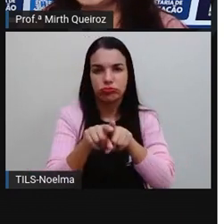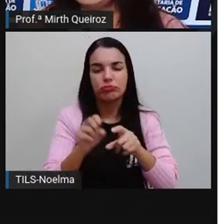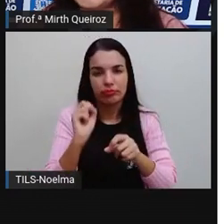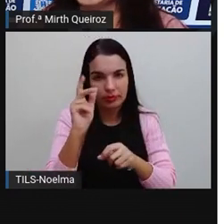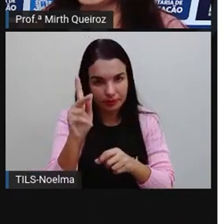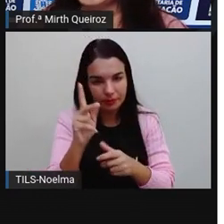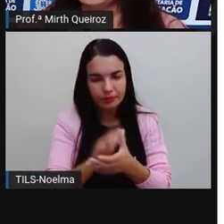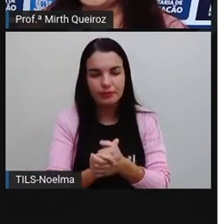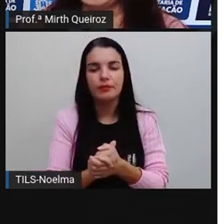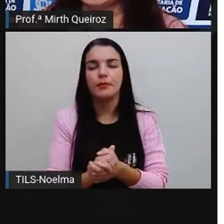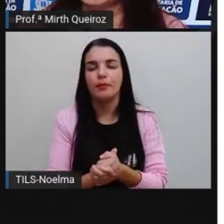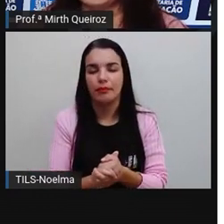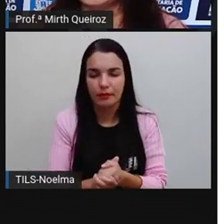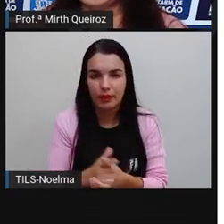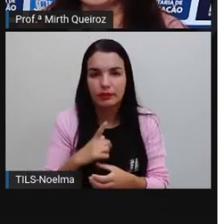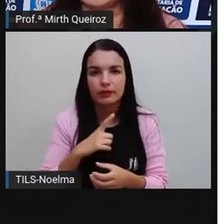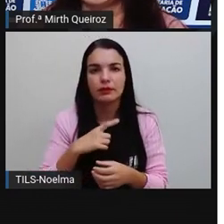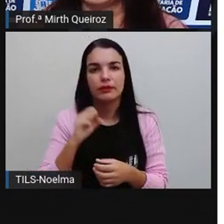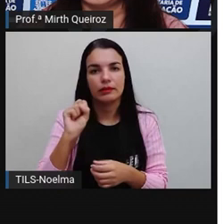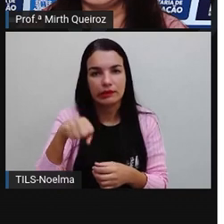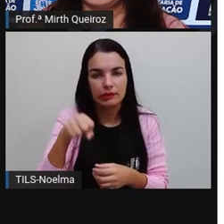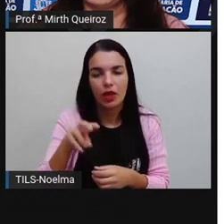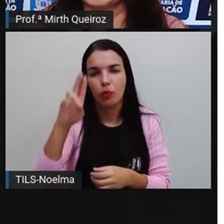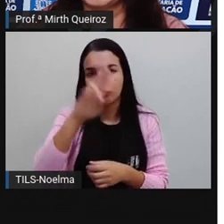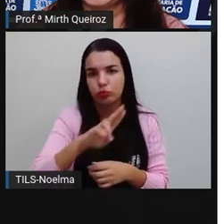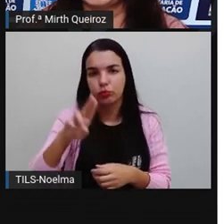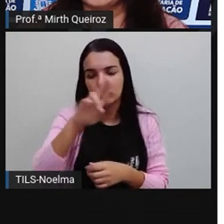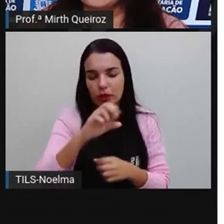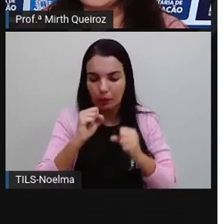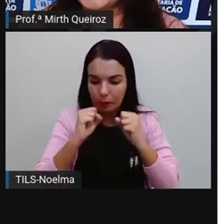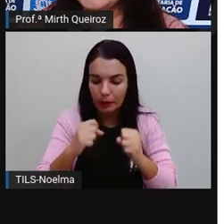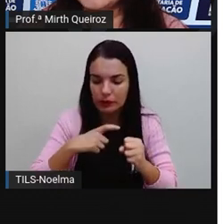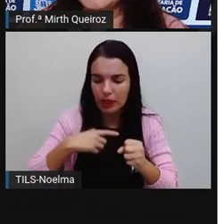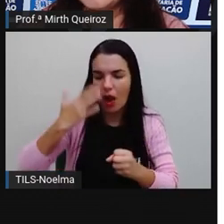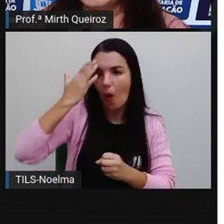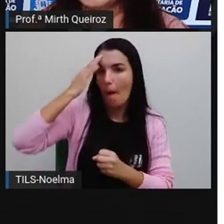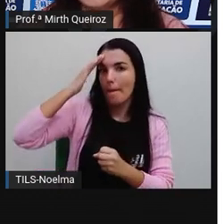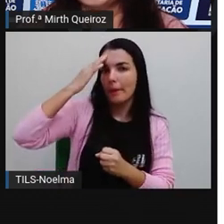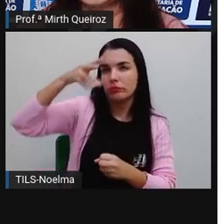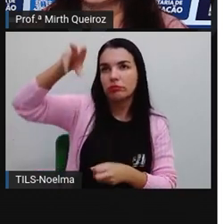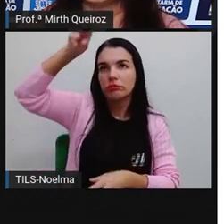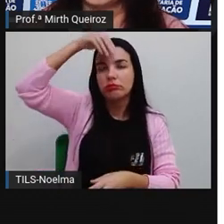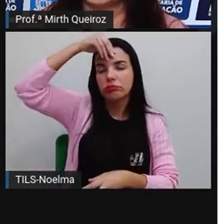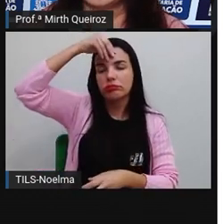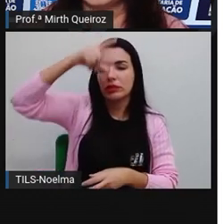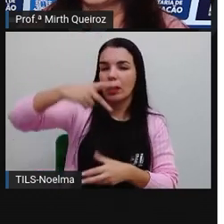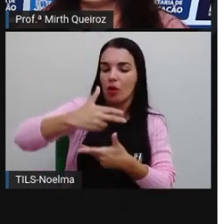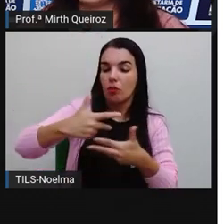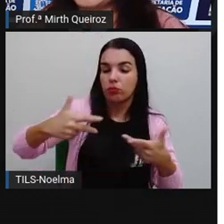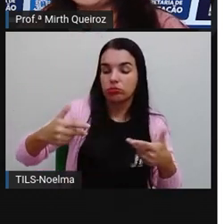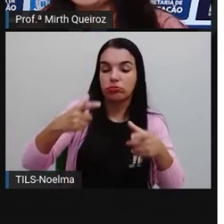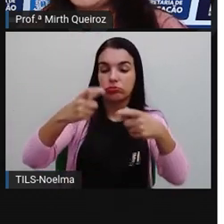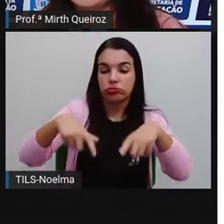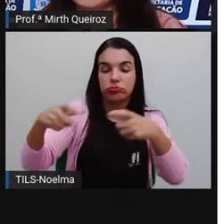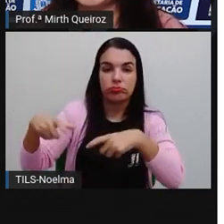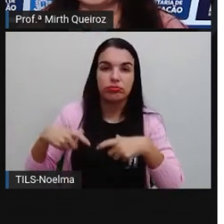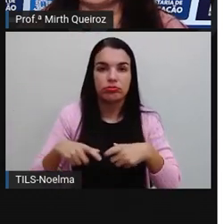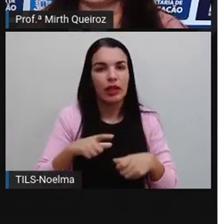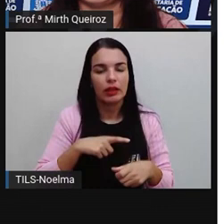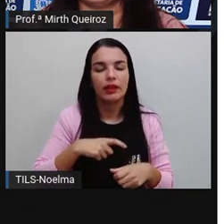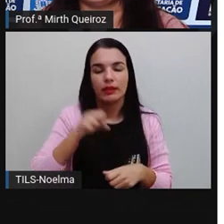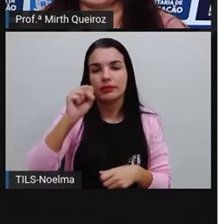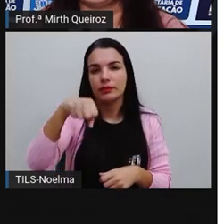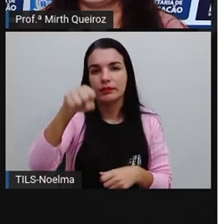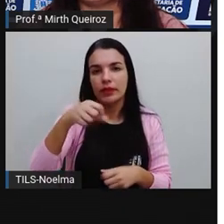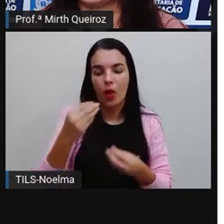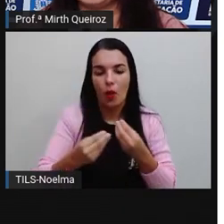Então, as imagens também, elas são utilizadas aí para que a gente compreenda determinadas situações. Então, tem sim como a gente